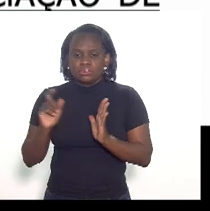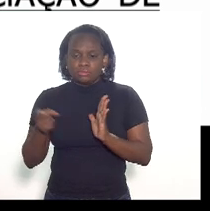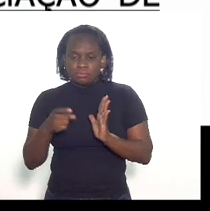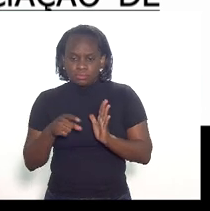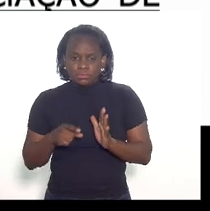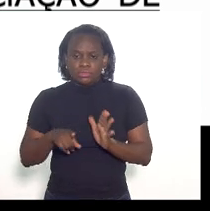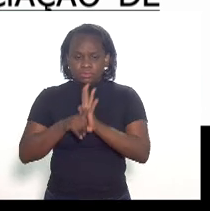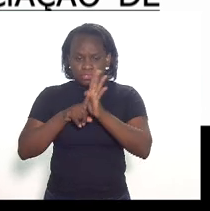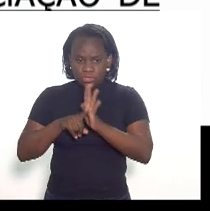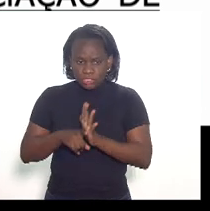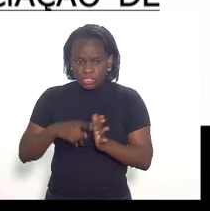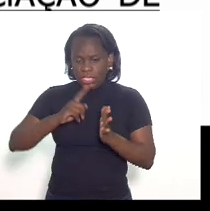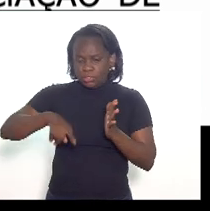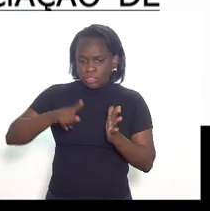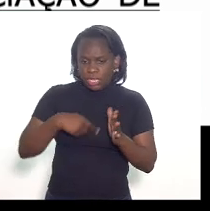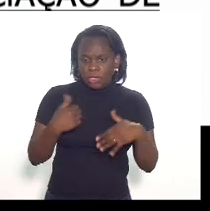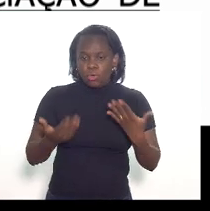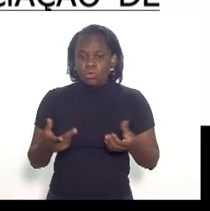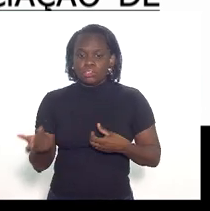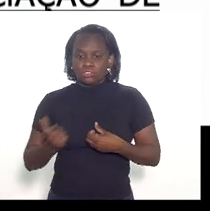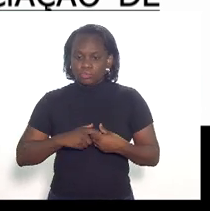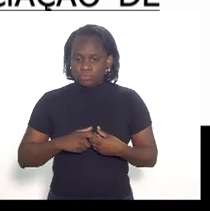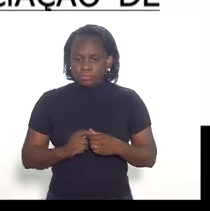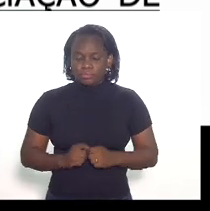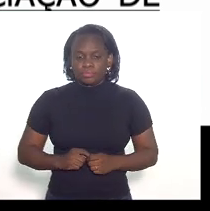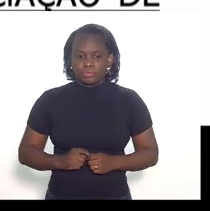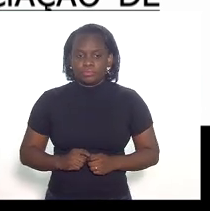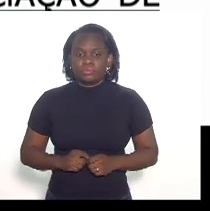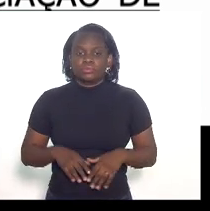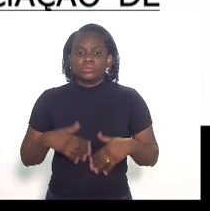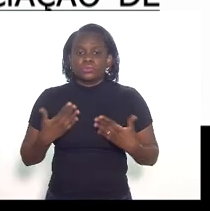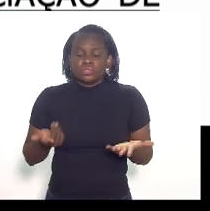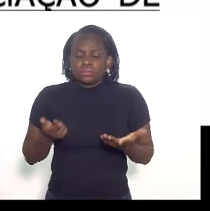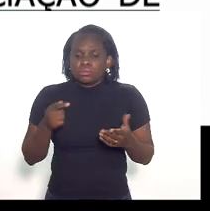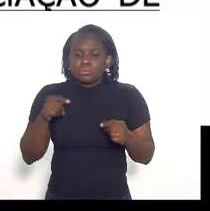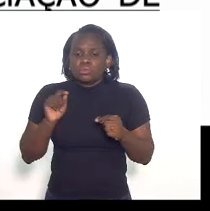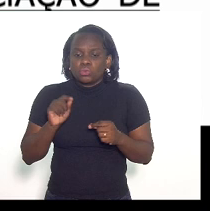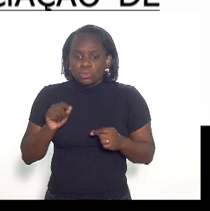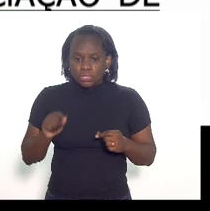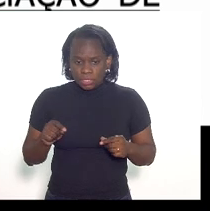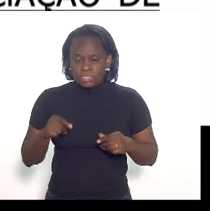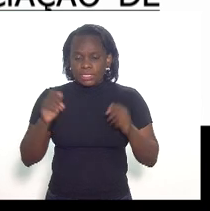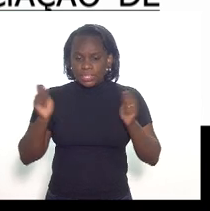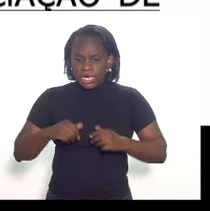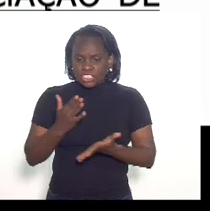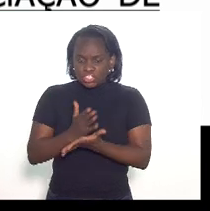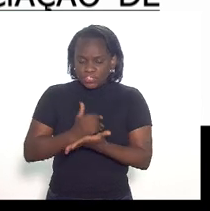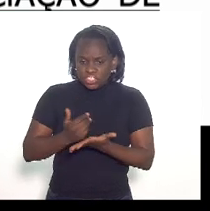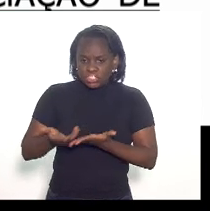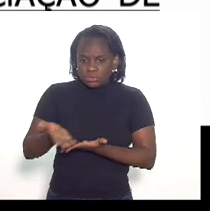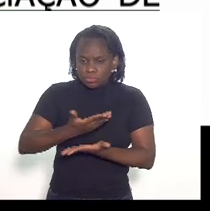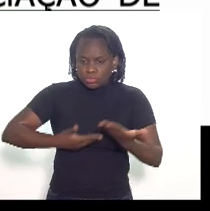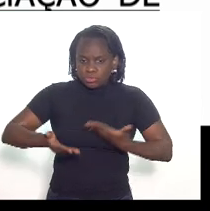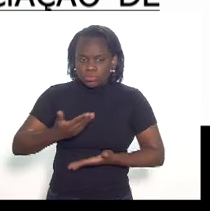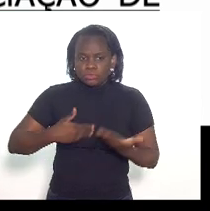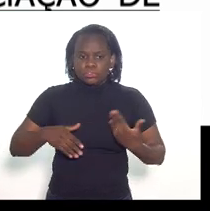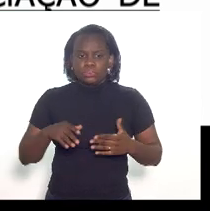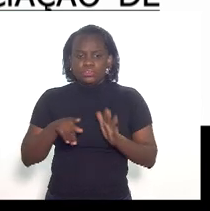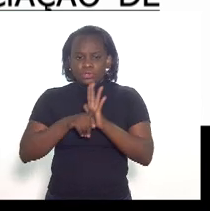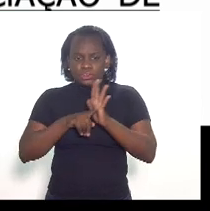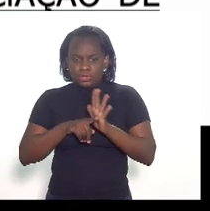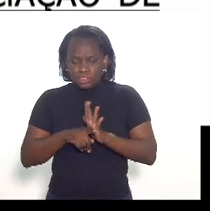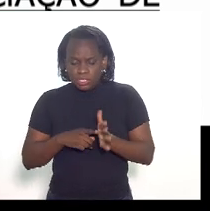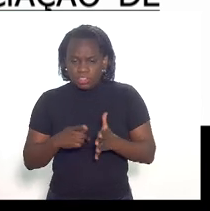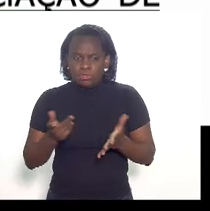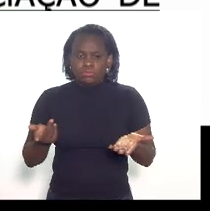fiscais anulados ou estornados qual o sentido de permitir o rateio do valor do crédito fiscal anulado